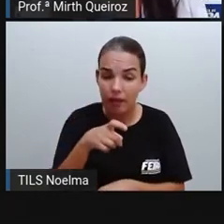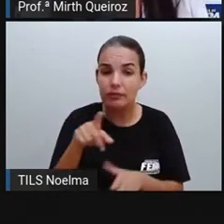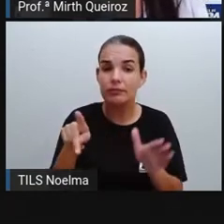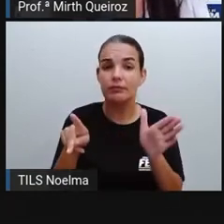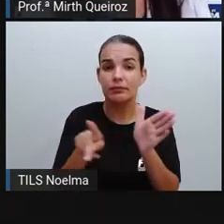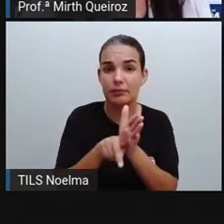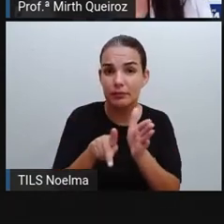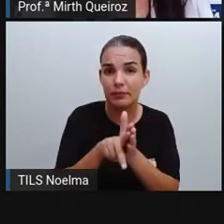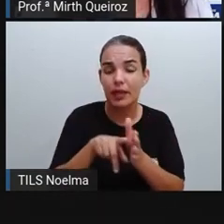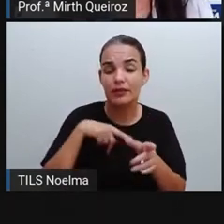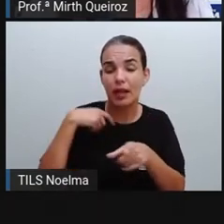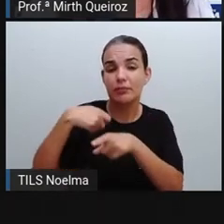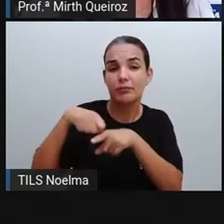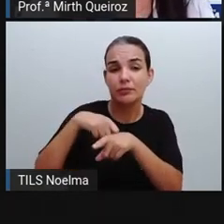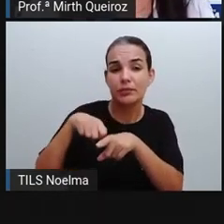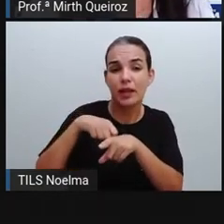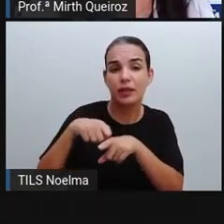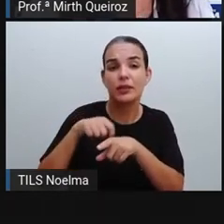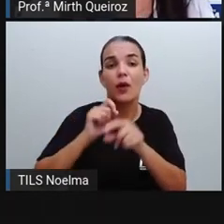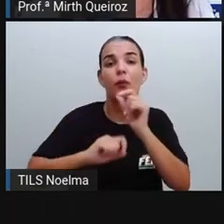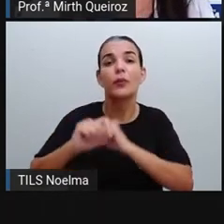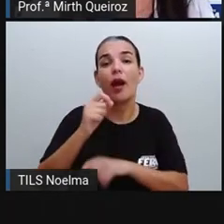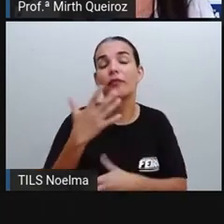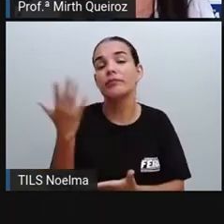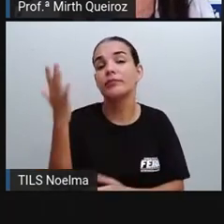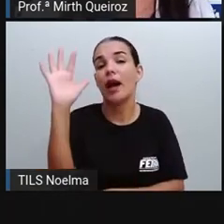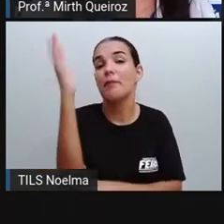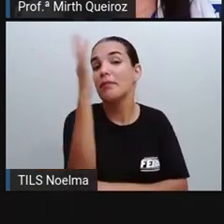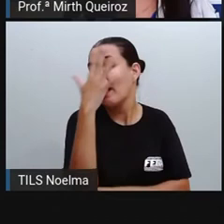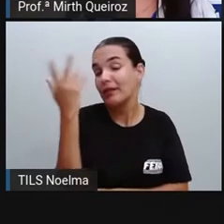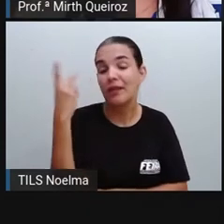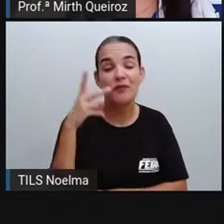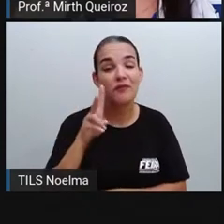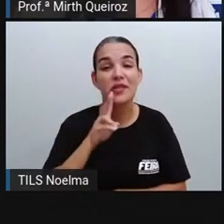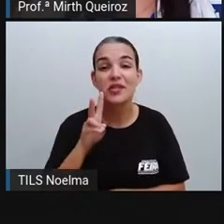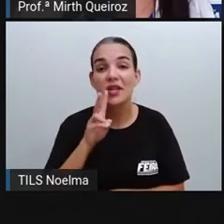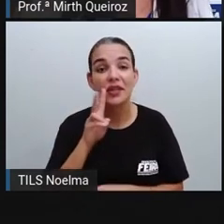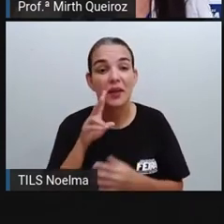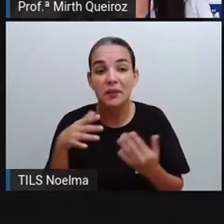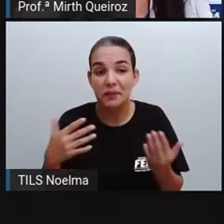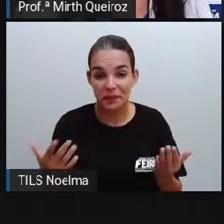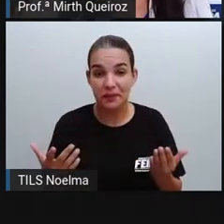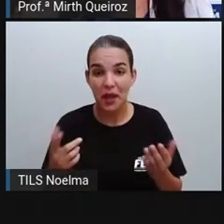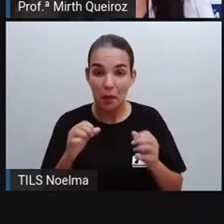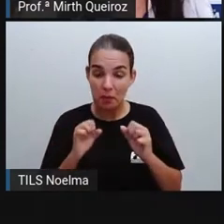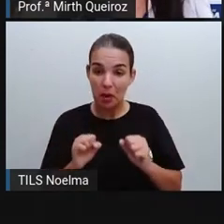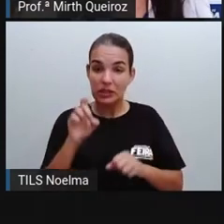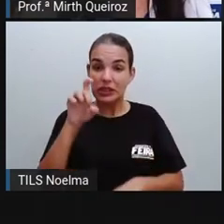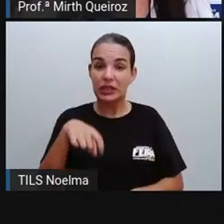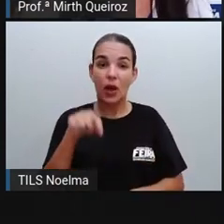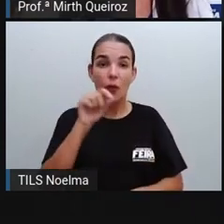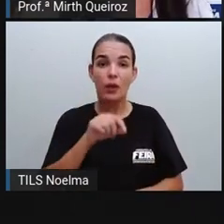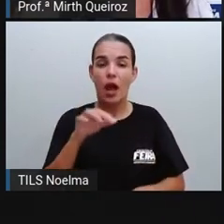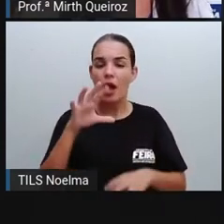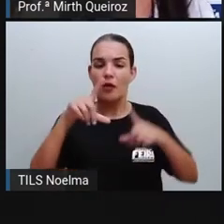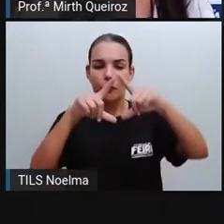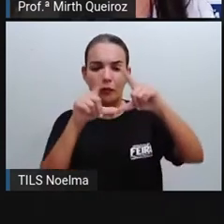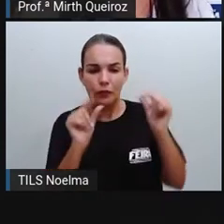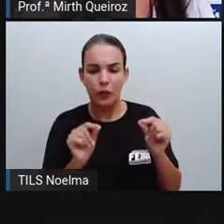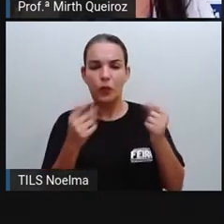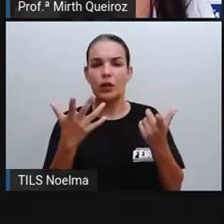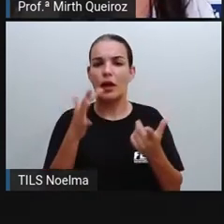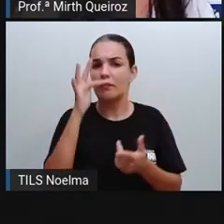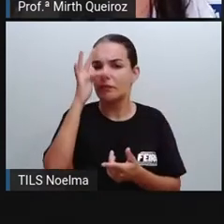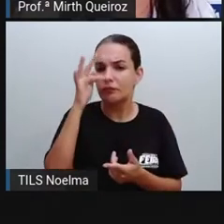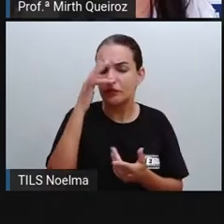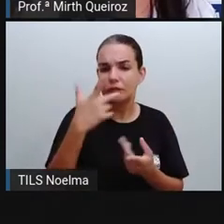borracha. Esse material de origem vegetal pode ser as próprias frutas, né? Folhas, flores, que